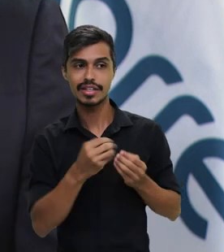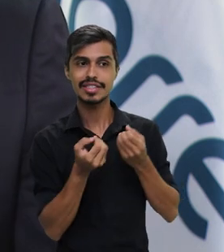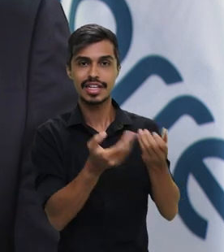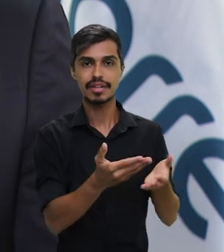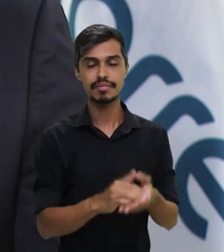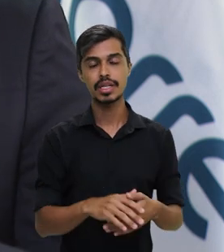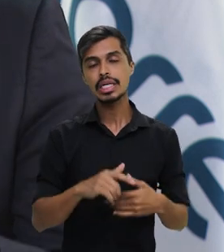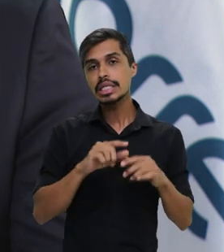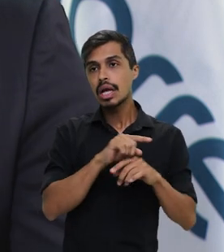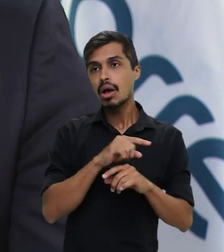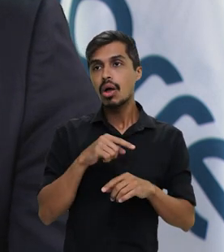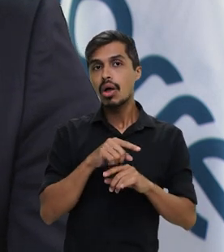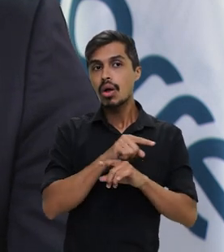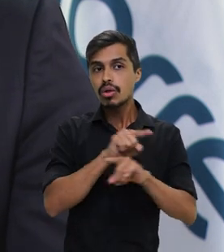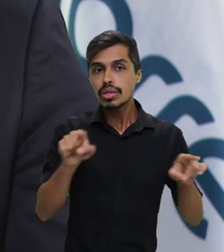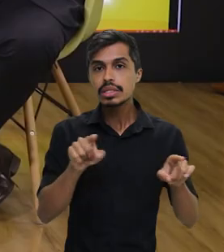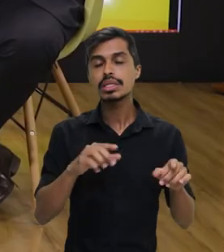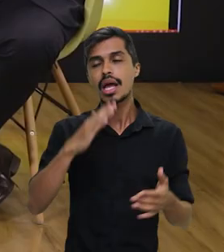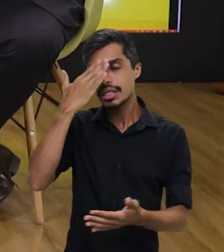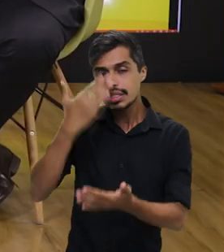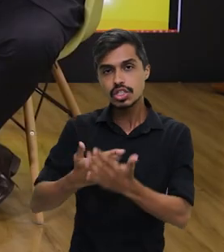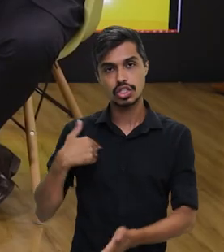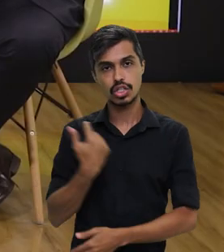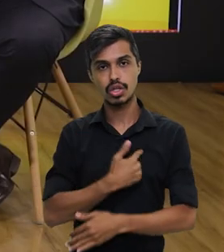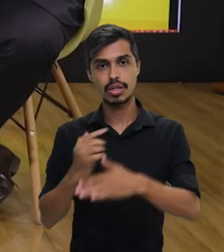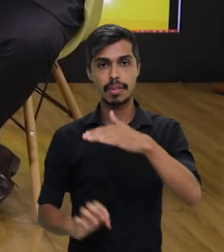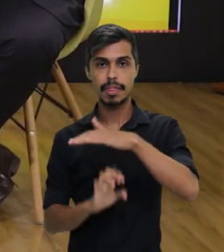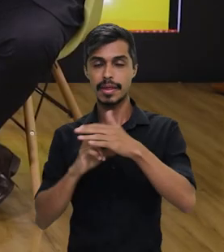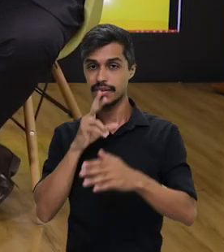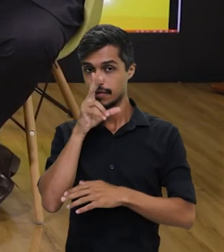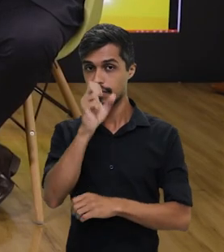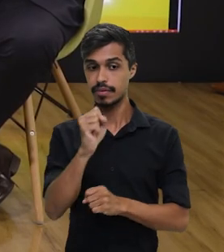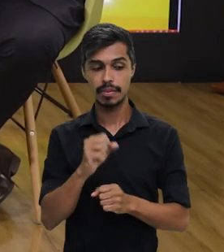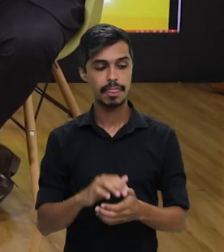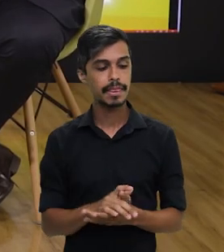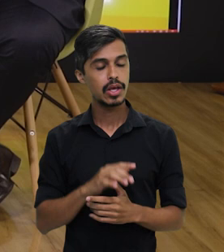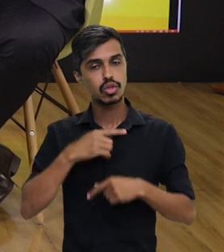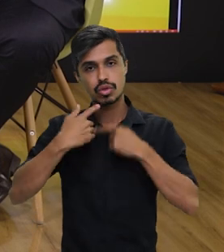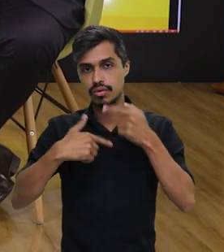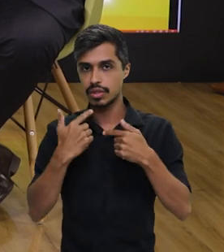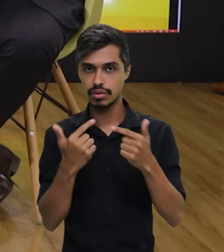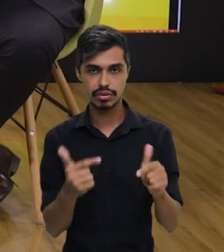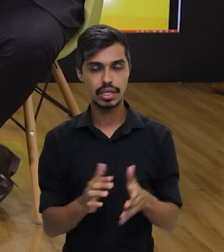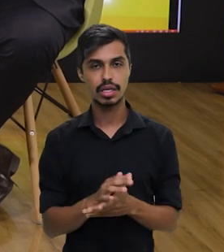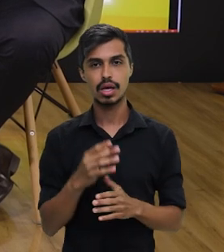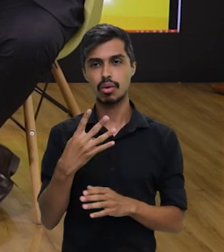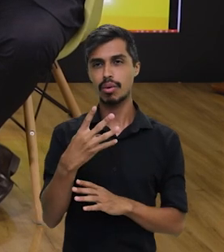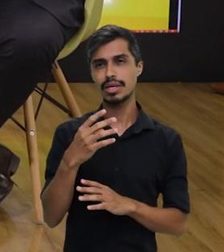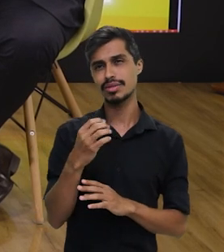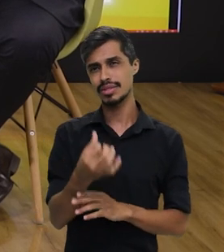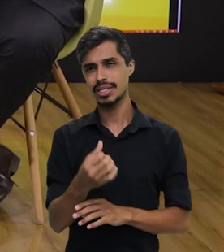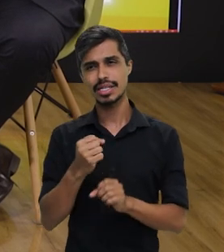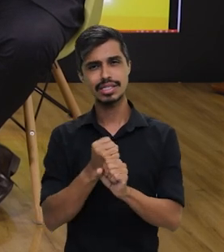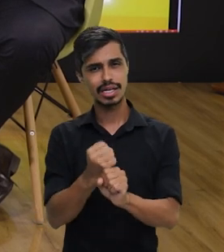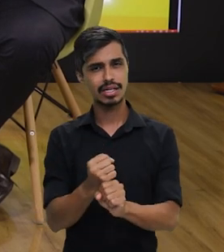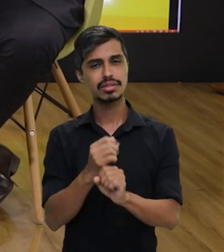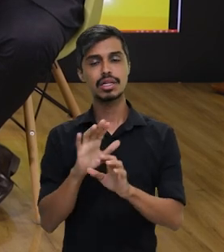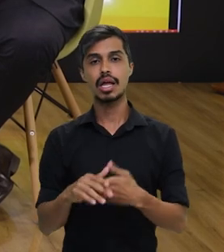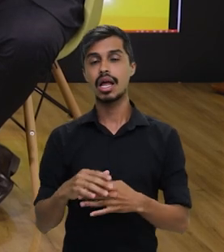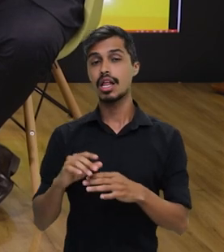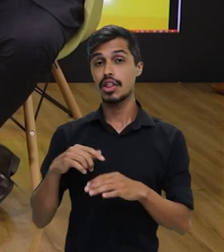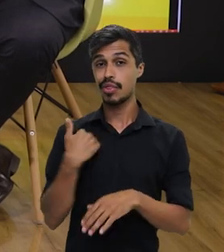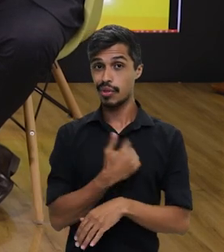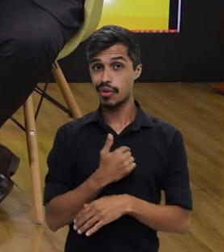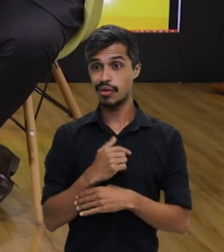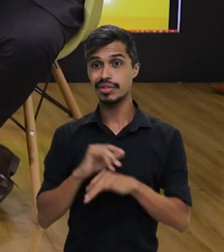ainda tem uma imagem muito forte. Mas, sem dúvida nenhuma, ao longo desses 4, 6 anos, a imagem foi cada vez